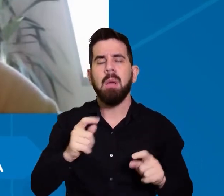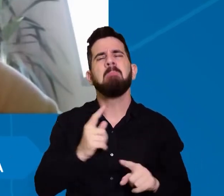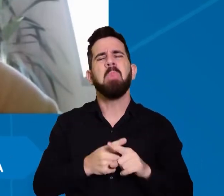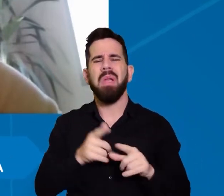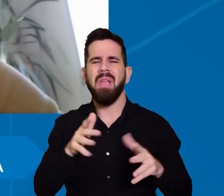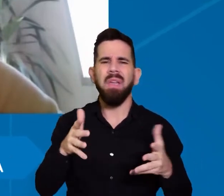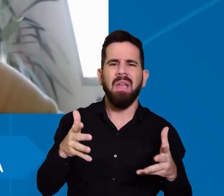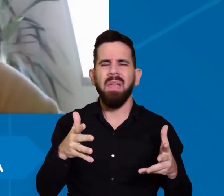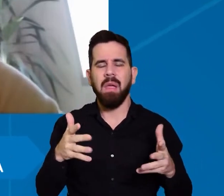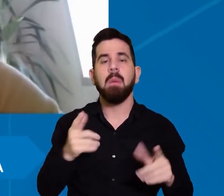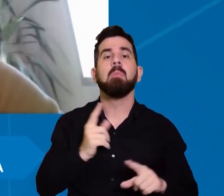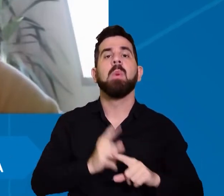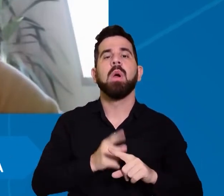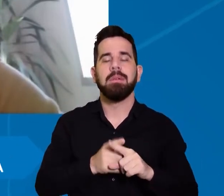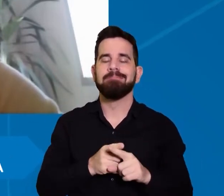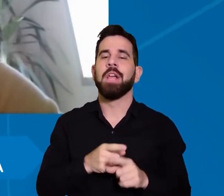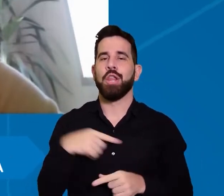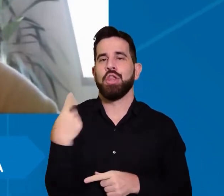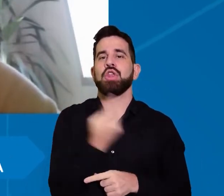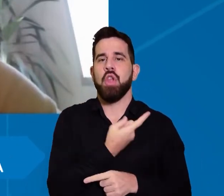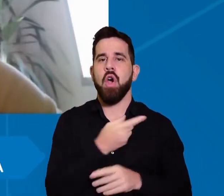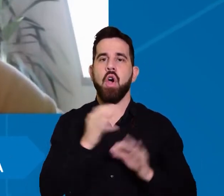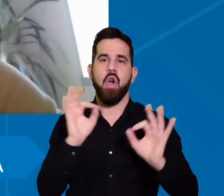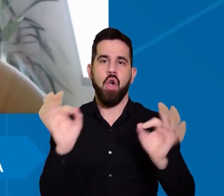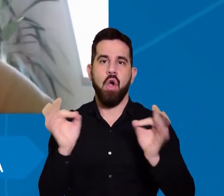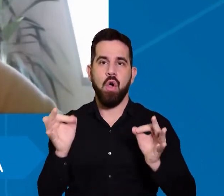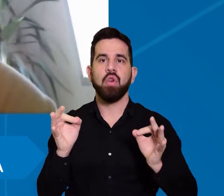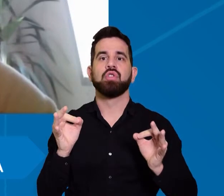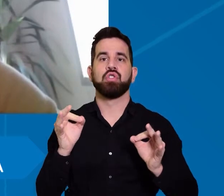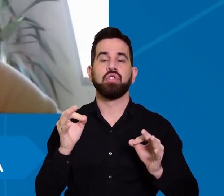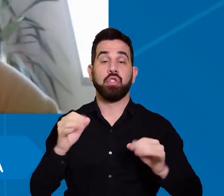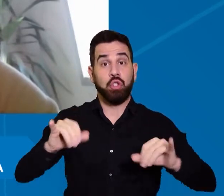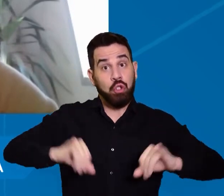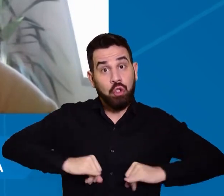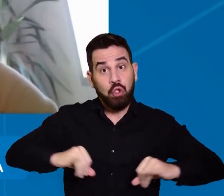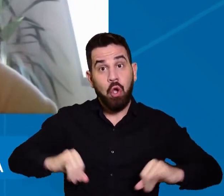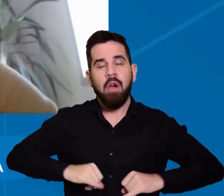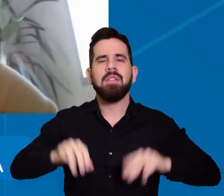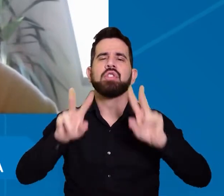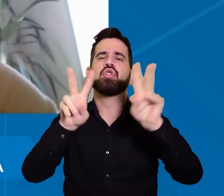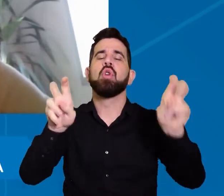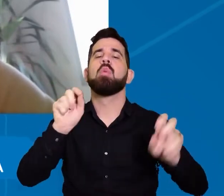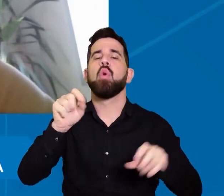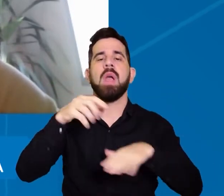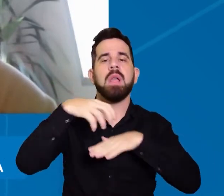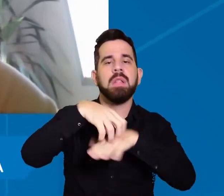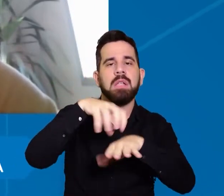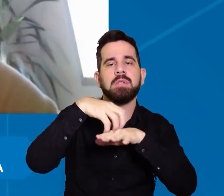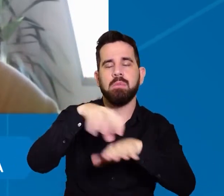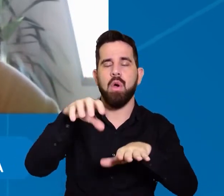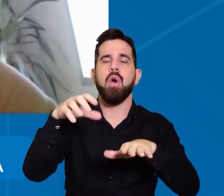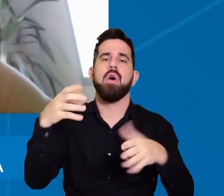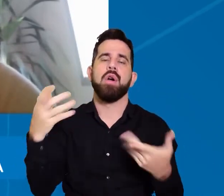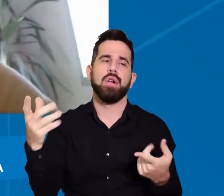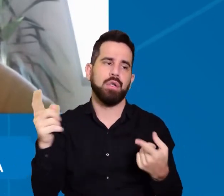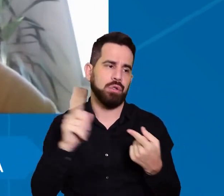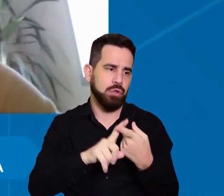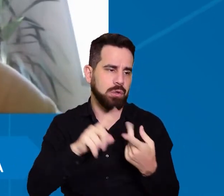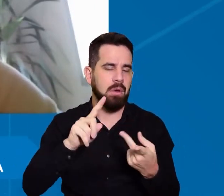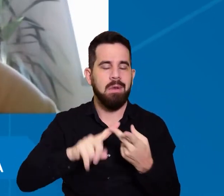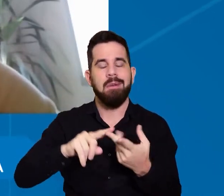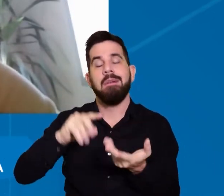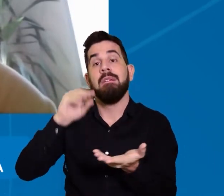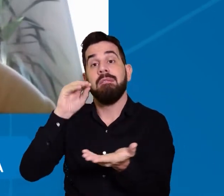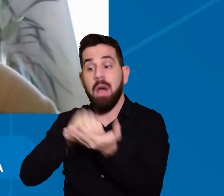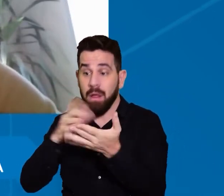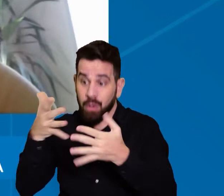Porque nós sofremos muito com transporte público, com a falta de inclusão escolar, com a ausência,